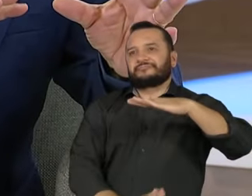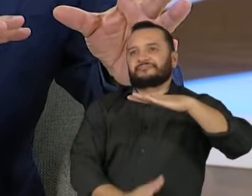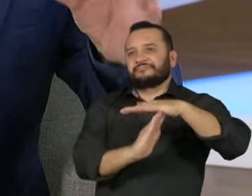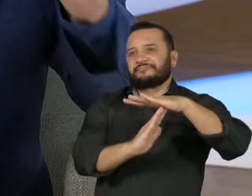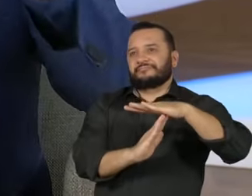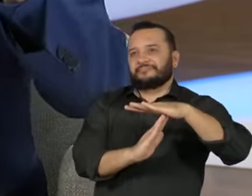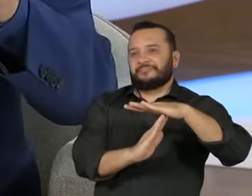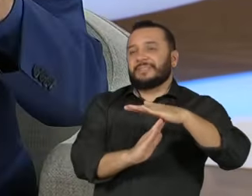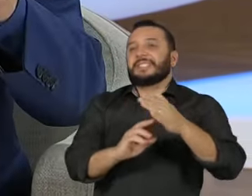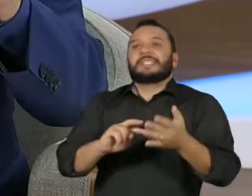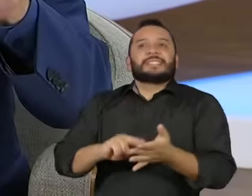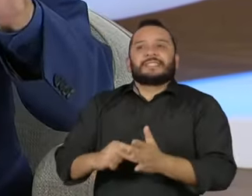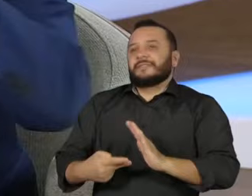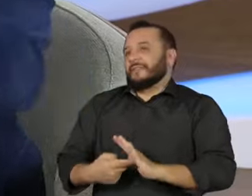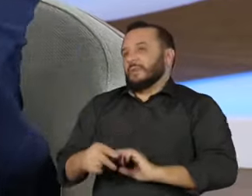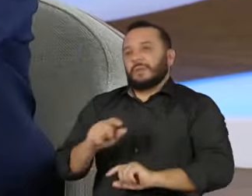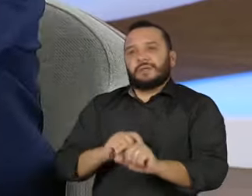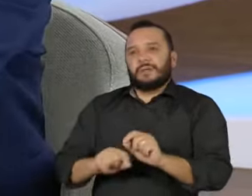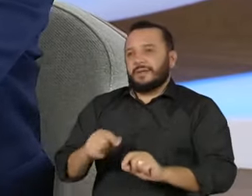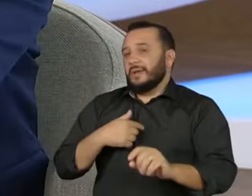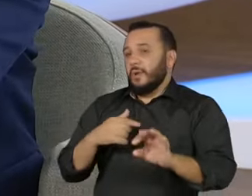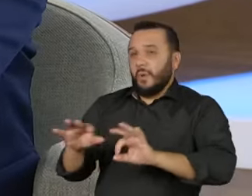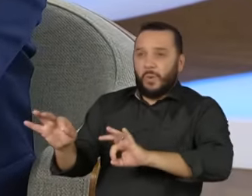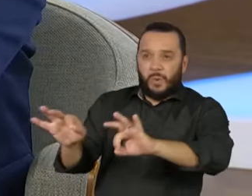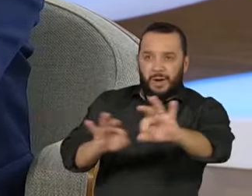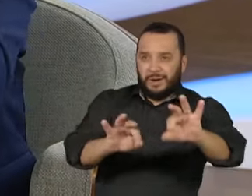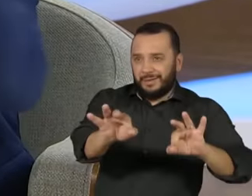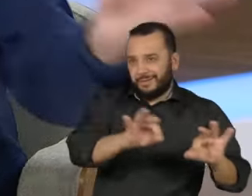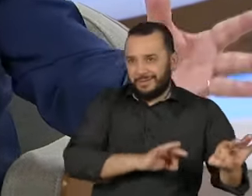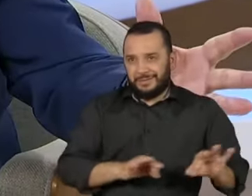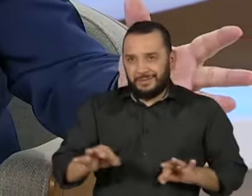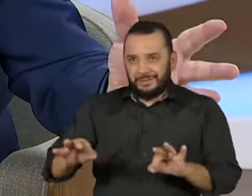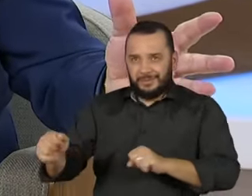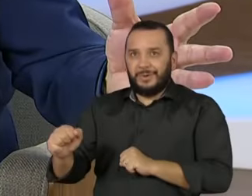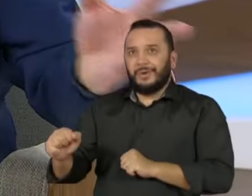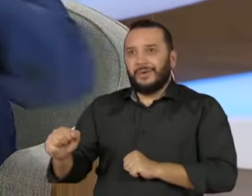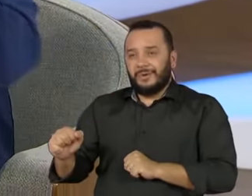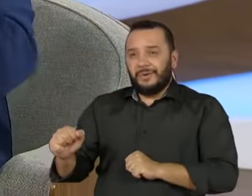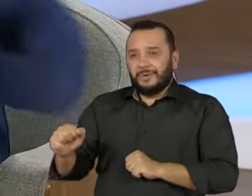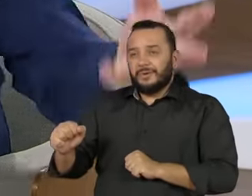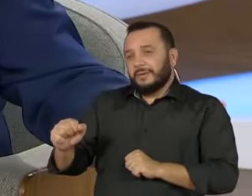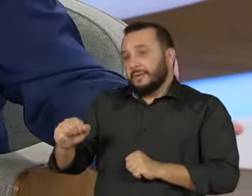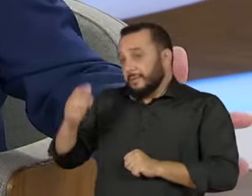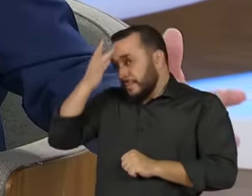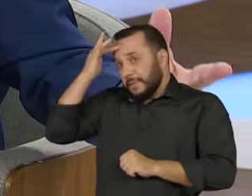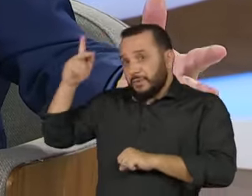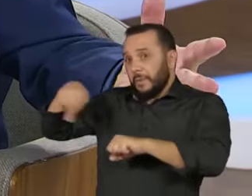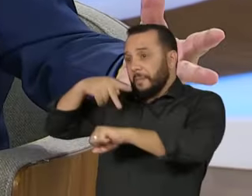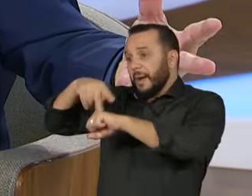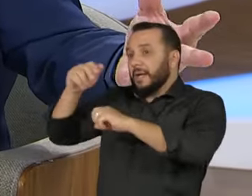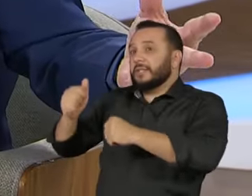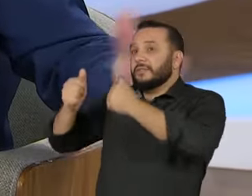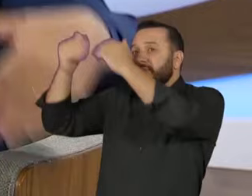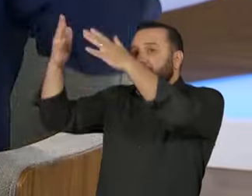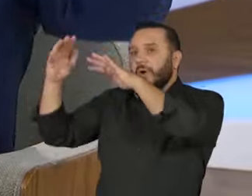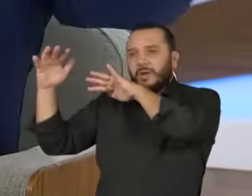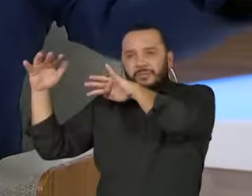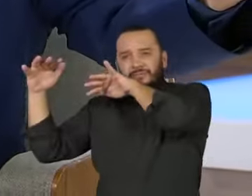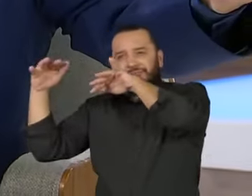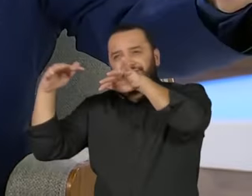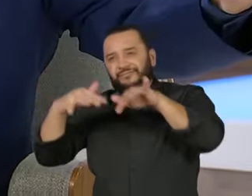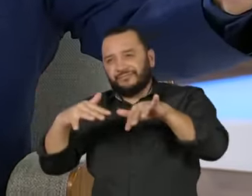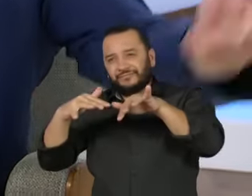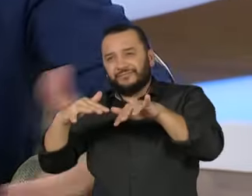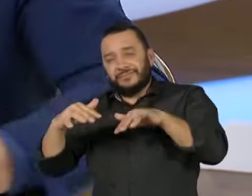forma, organizou as expectativas dos agentes econômicos. Todos os agentes econômicos, seja o